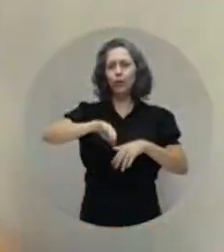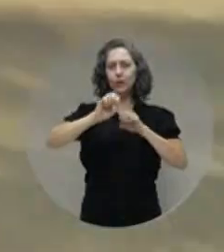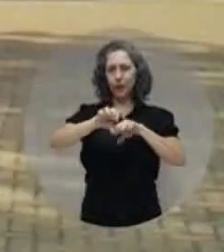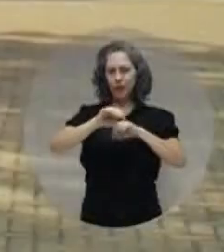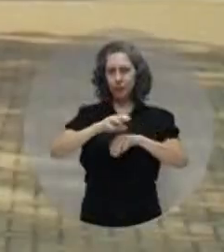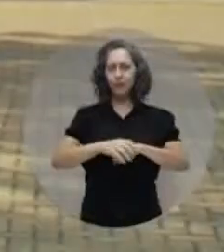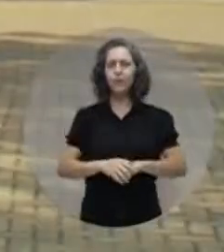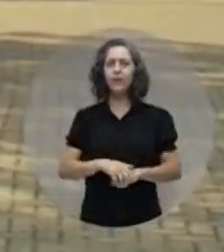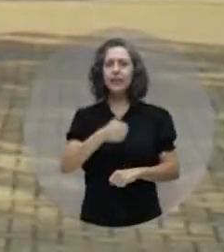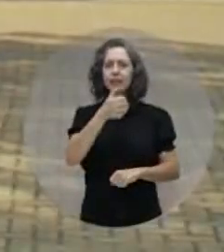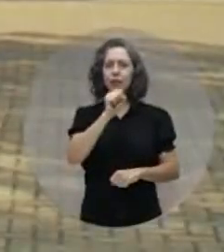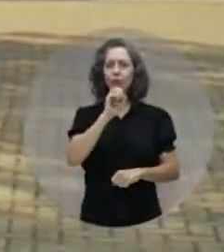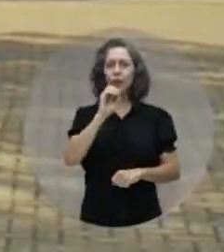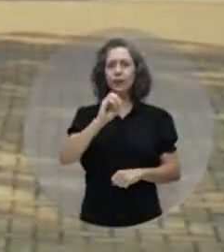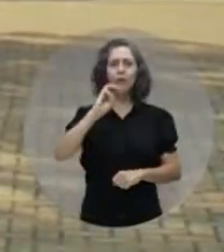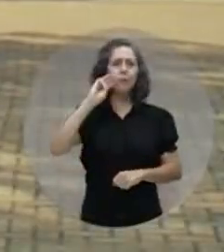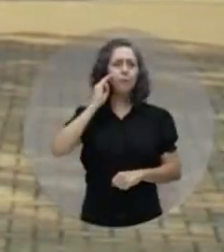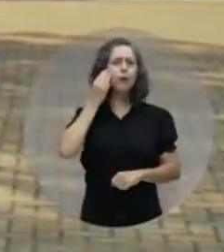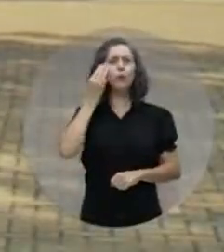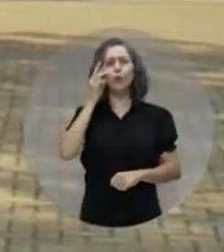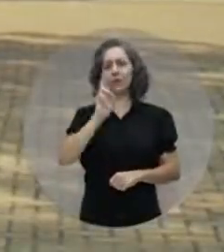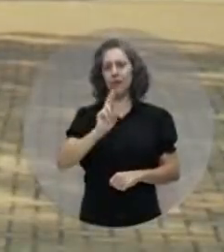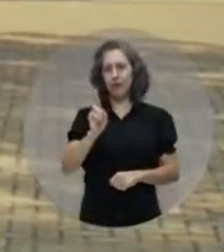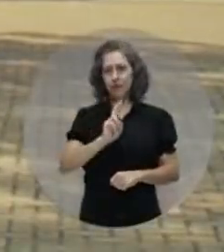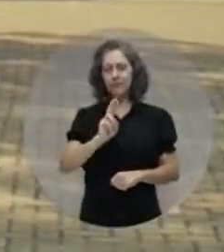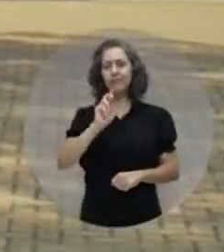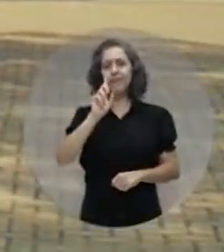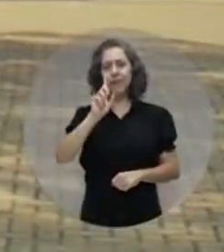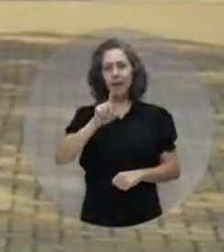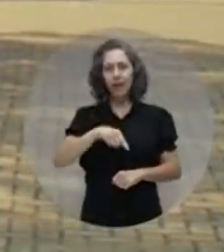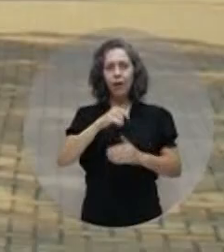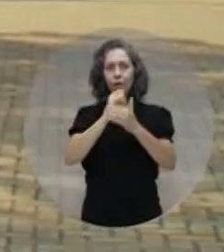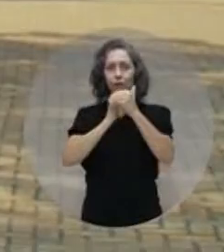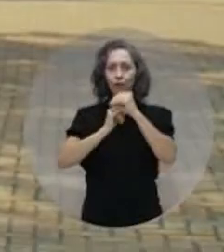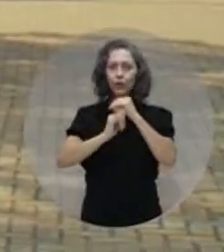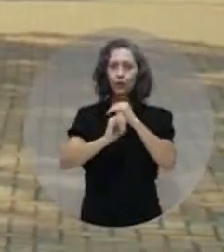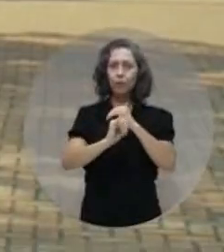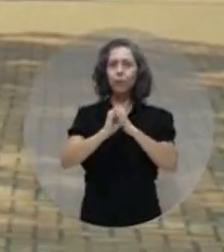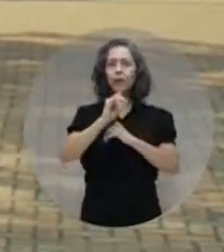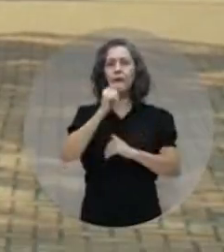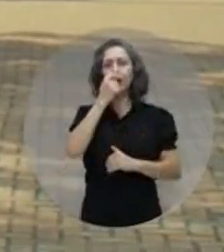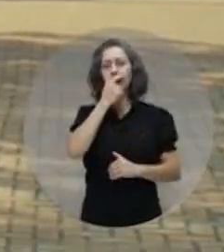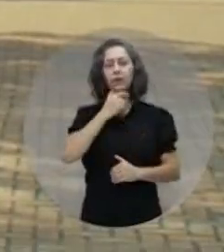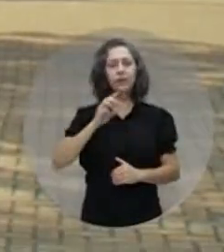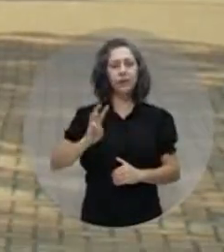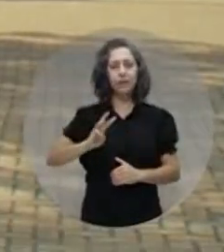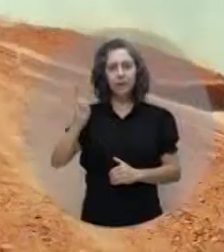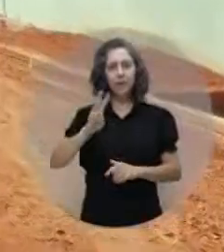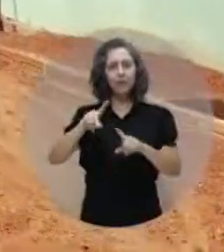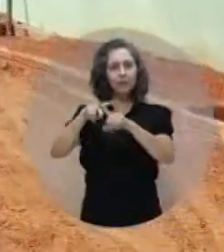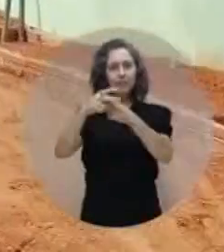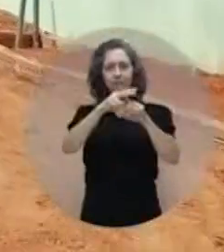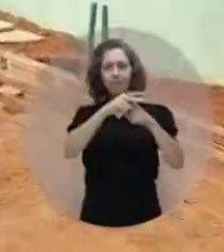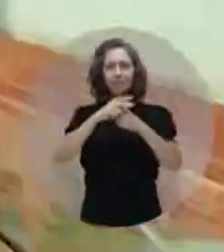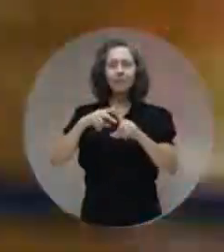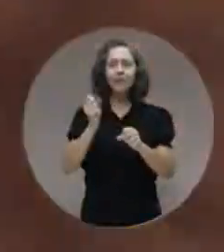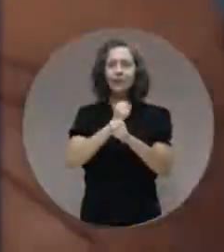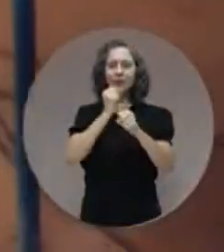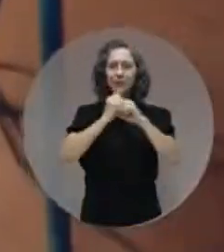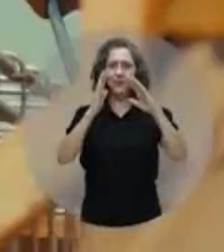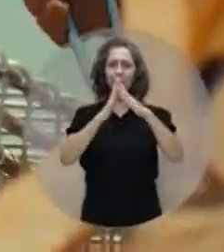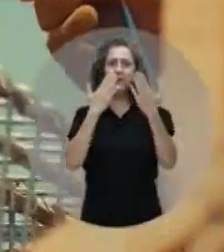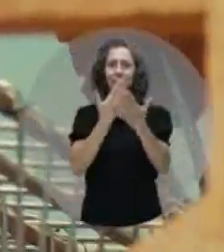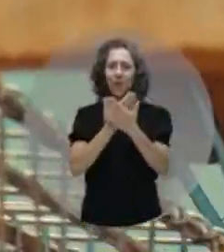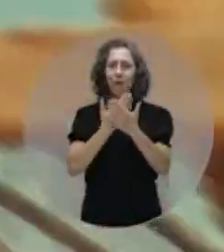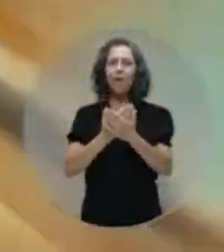180 milhões de reais. Esse é o tamanho do investimento de Vanderlei Barbosa na reforma e construção